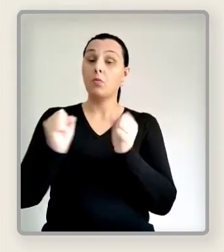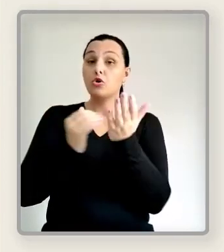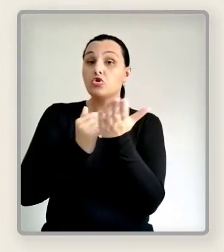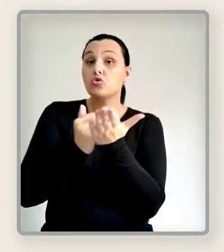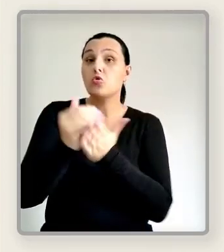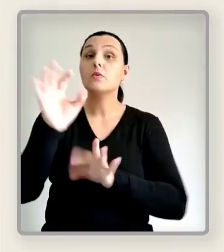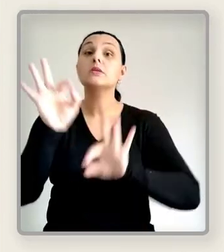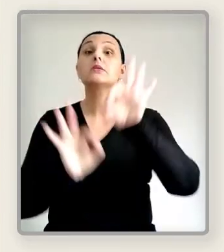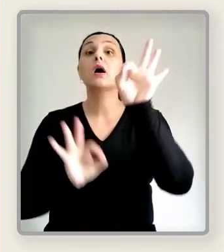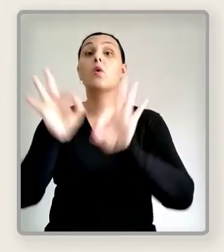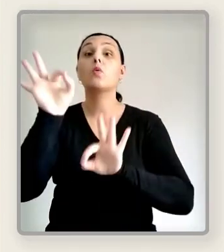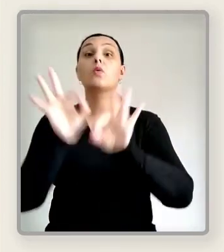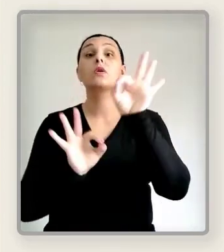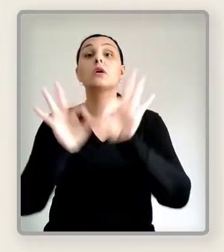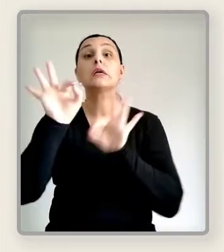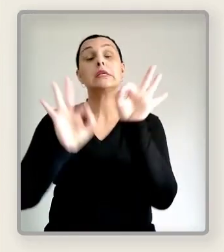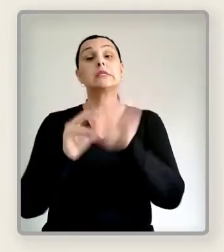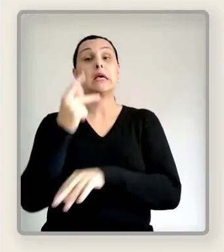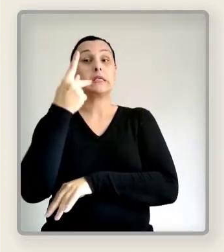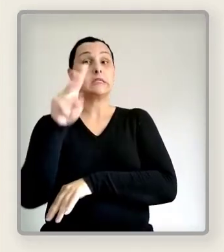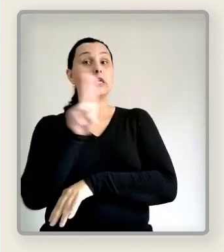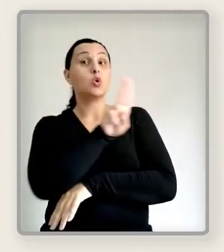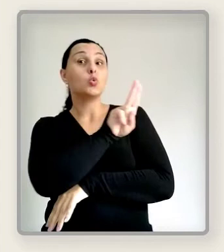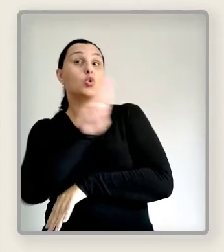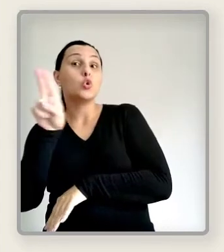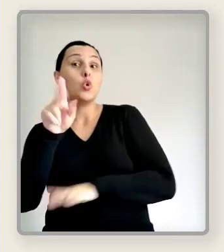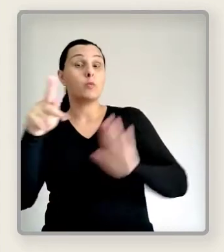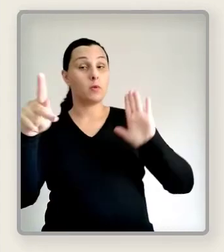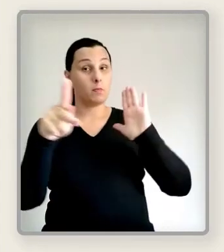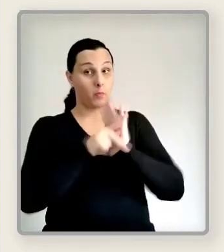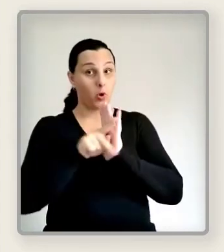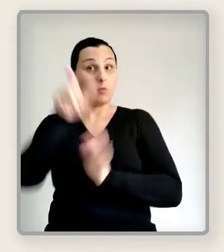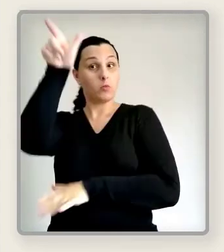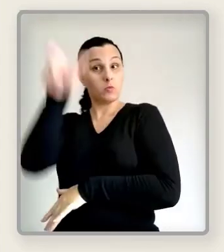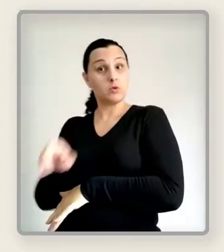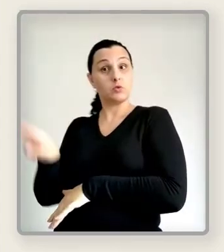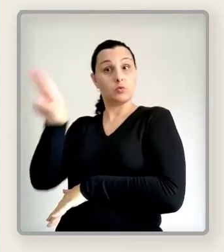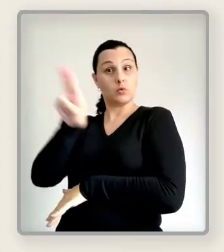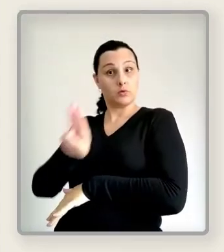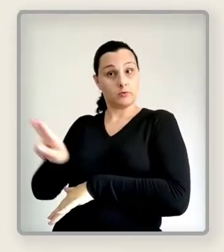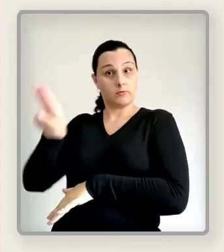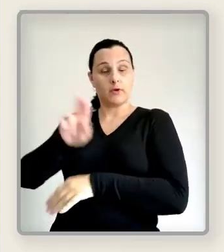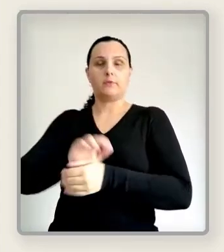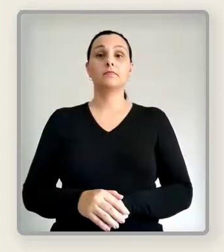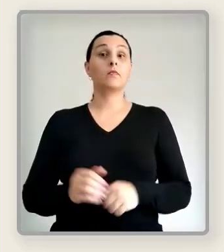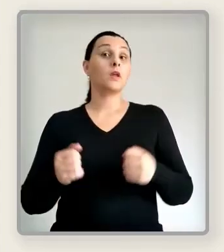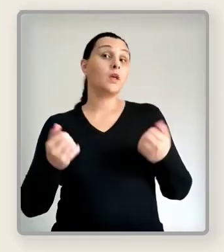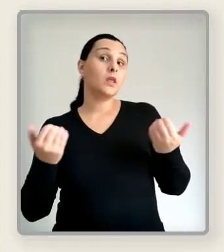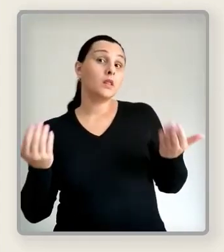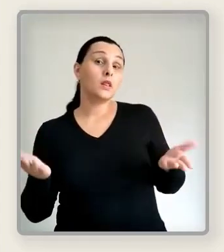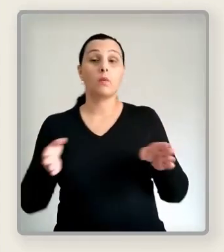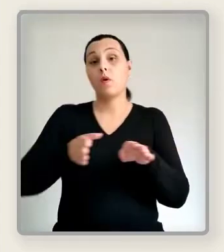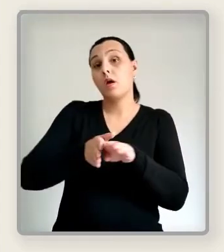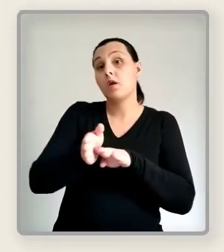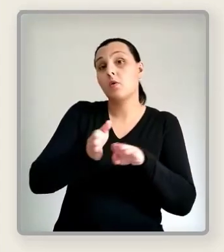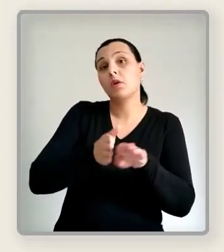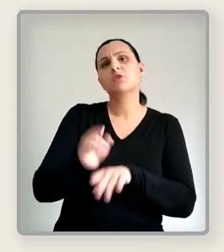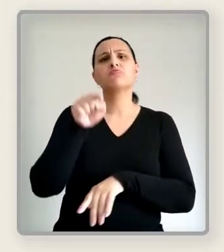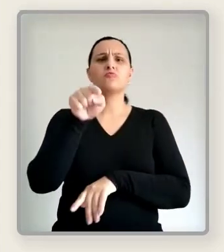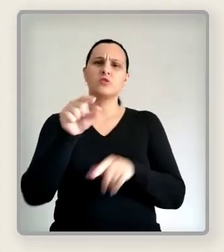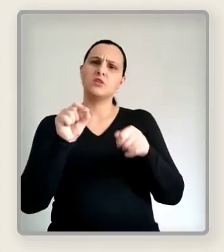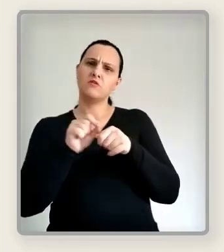Verifique a disponibilidade. No meu caso, está disponível para registro. Se não,